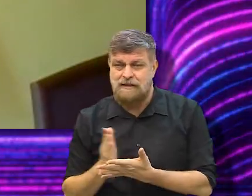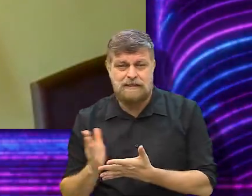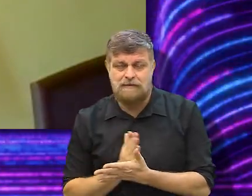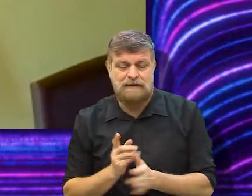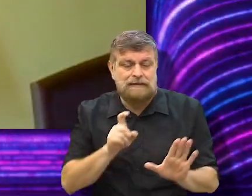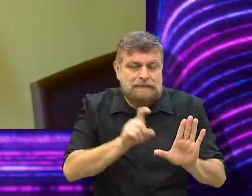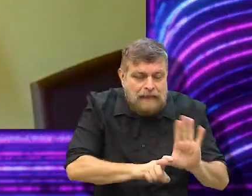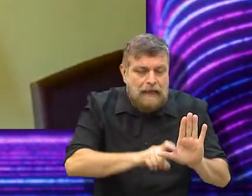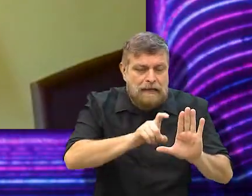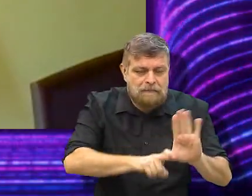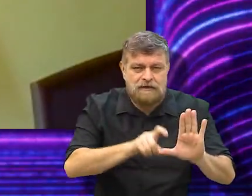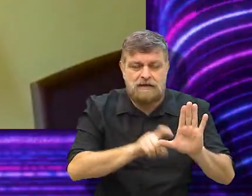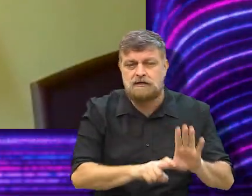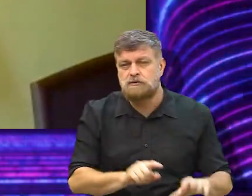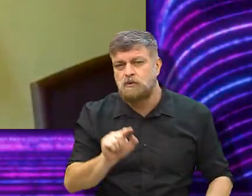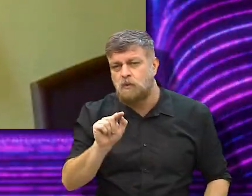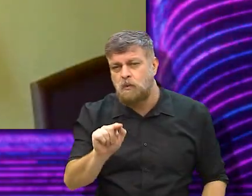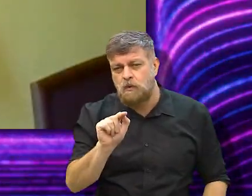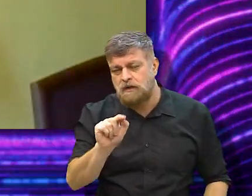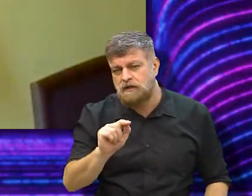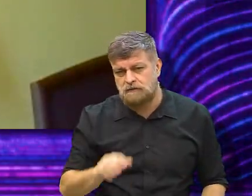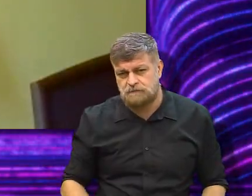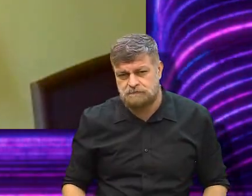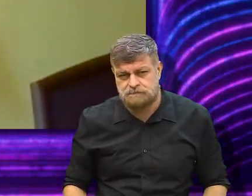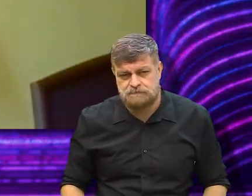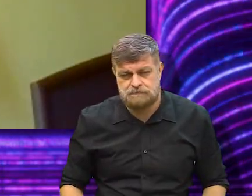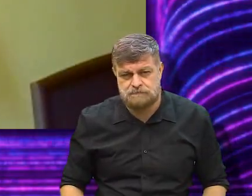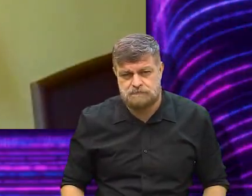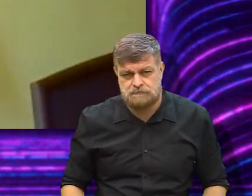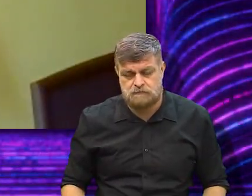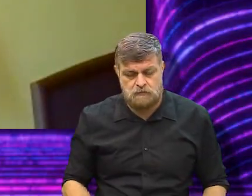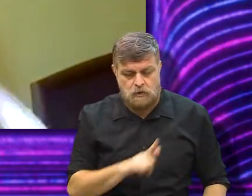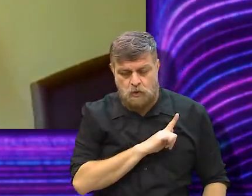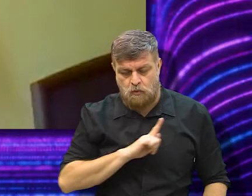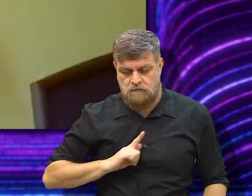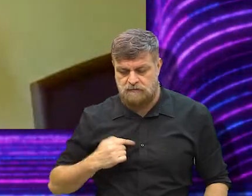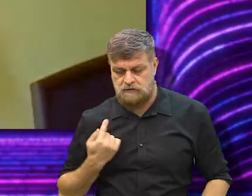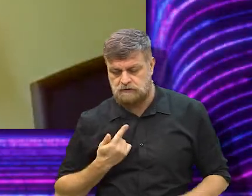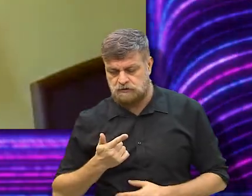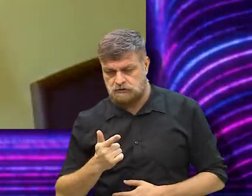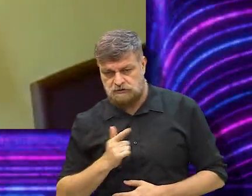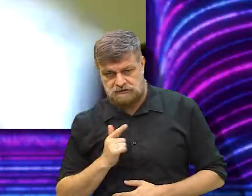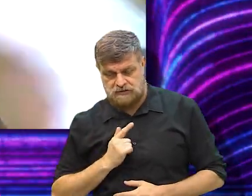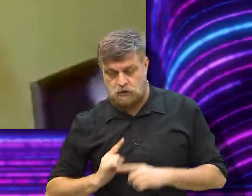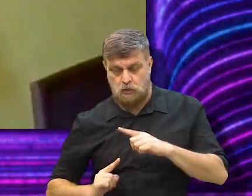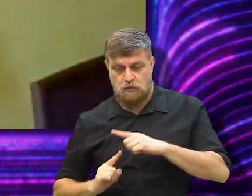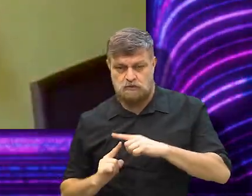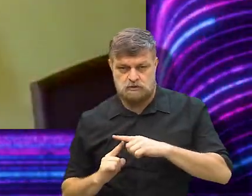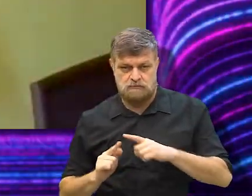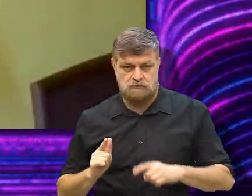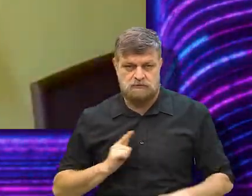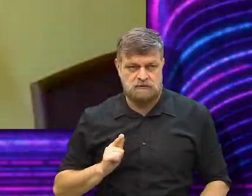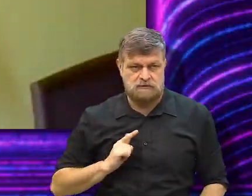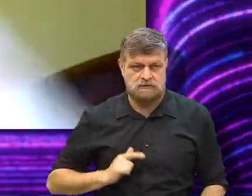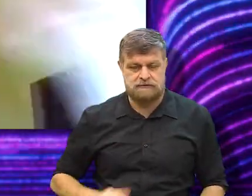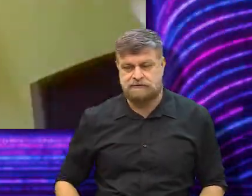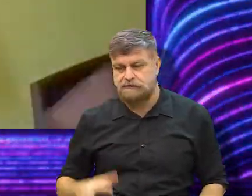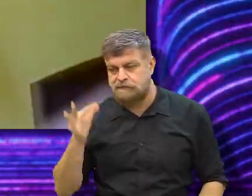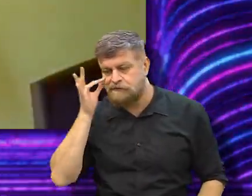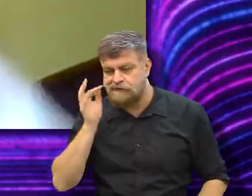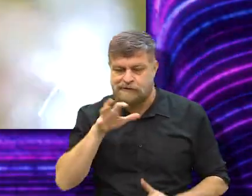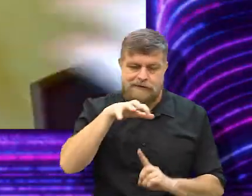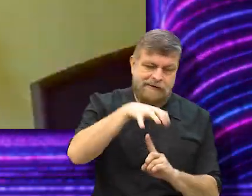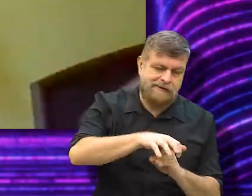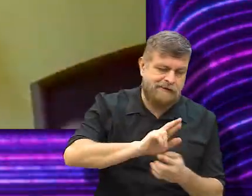independe de qual governo a gente tem, Qual tipo de governo, se eu estou fazendo em